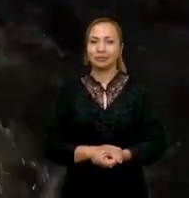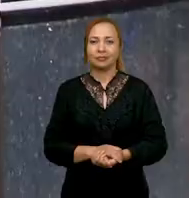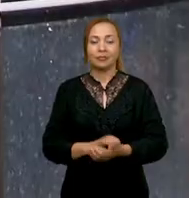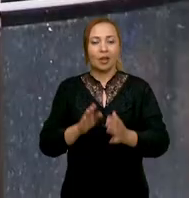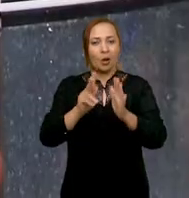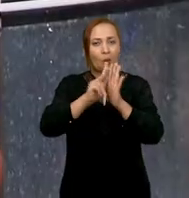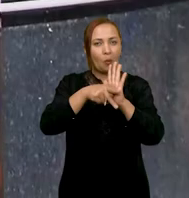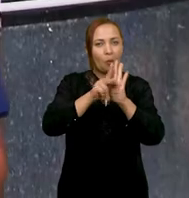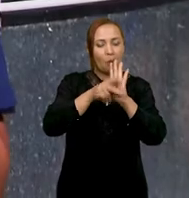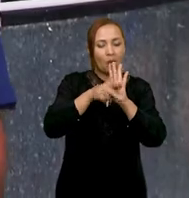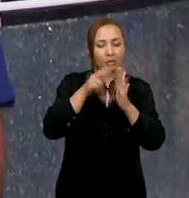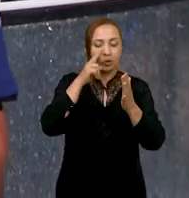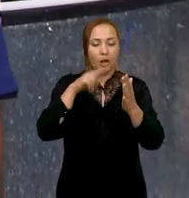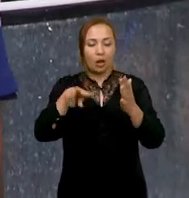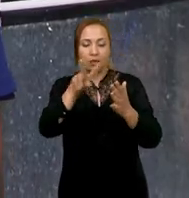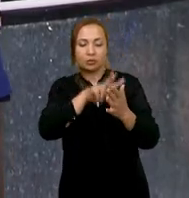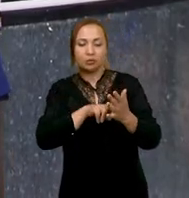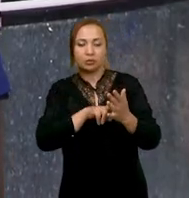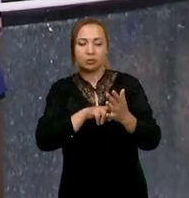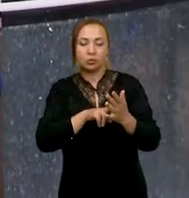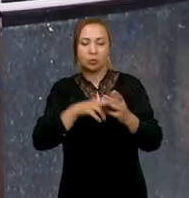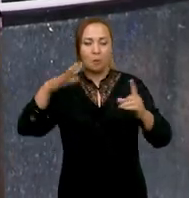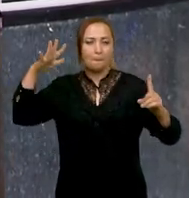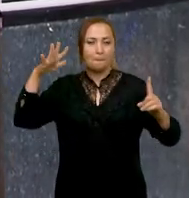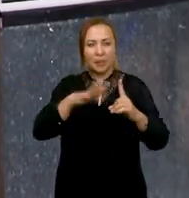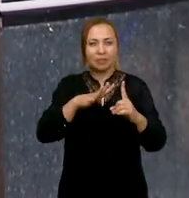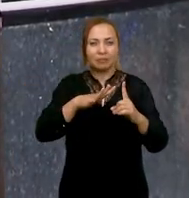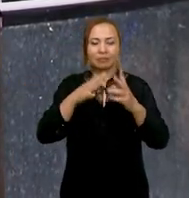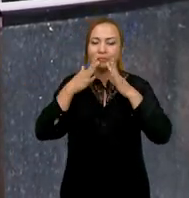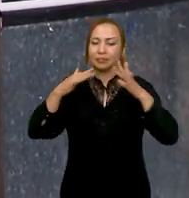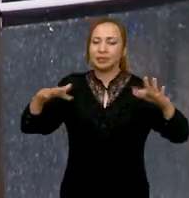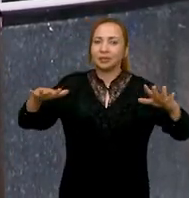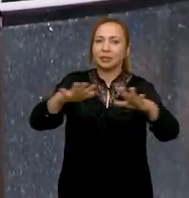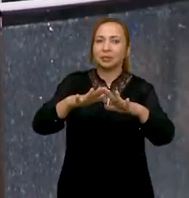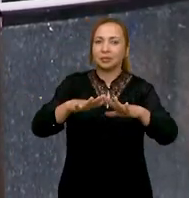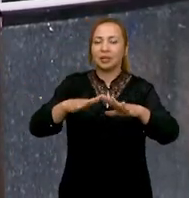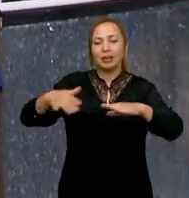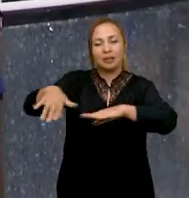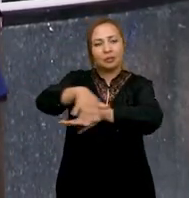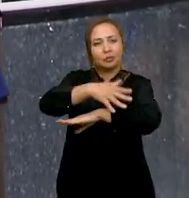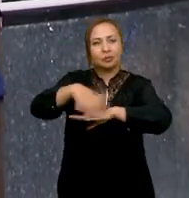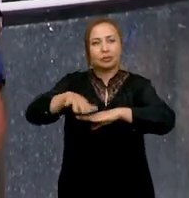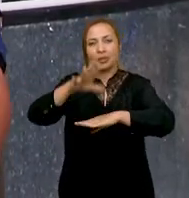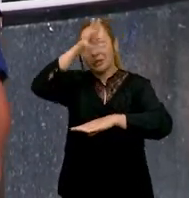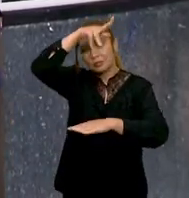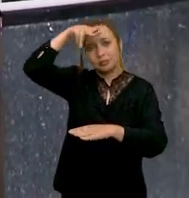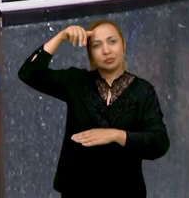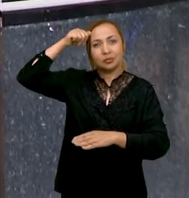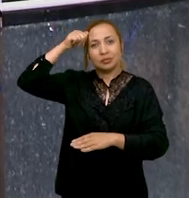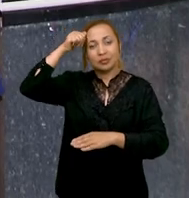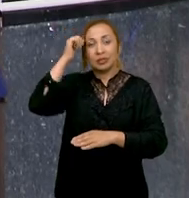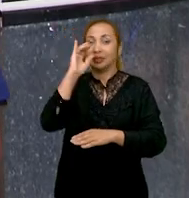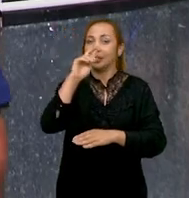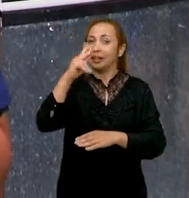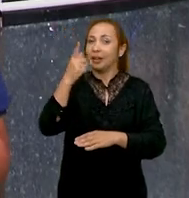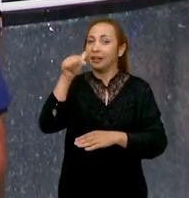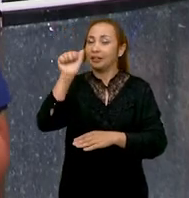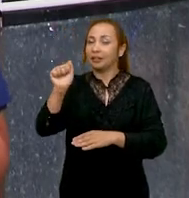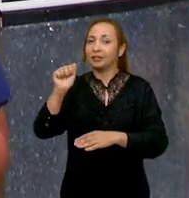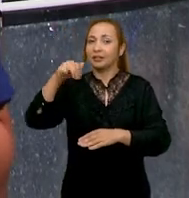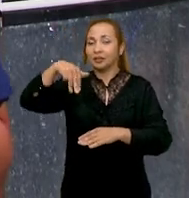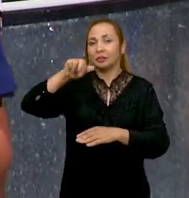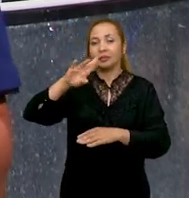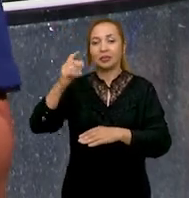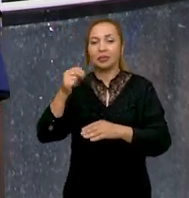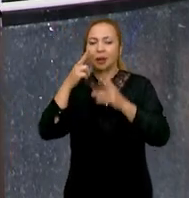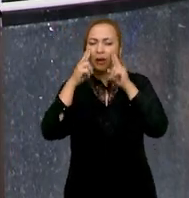O projeto Avaliação do Impacto da Pandemia em Piscicultura de Pequenos Portes na zona costeira amazônica, especificamente na Ilha do Maranhão, tem